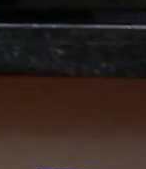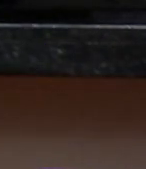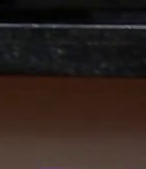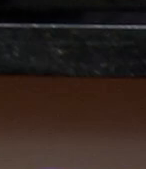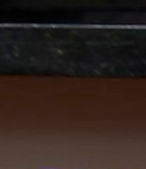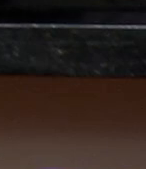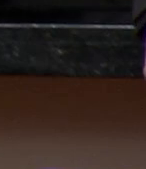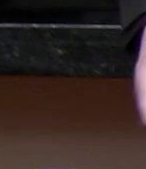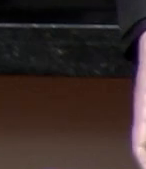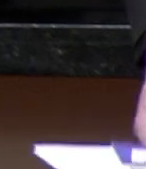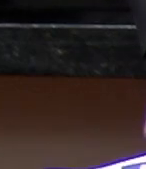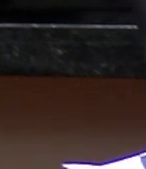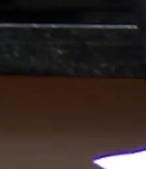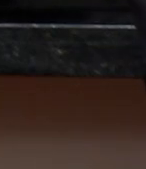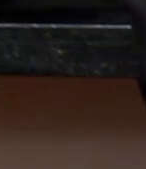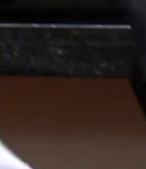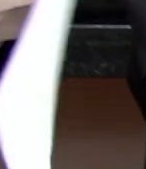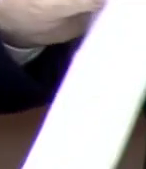possamos abrir espaço